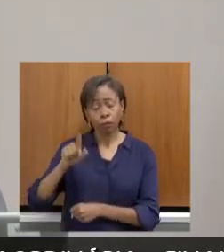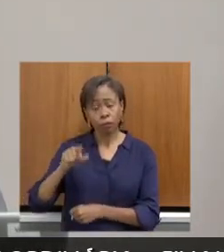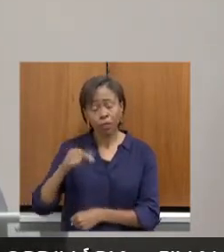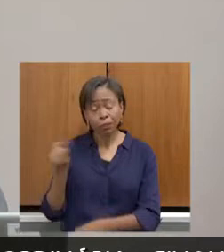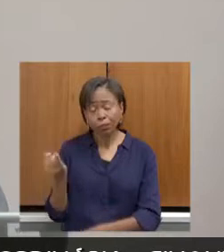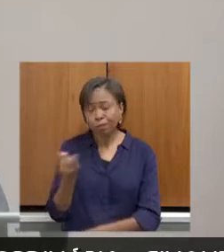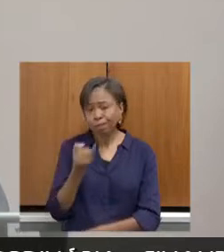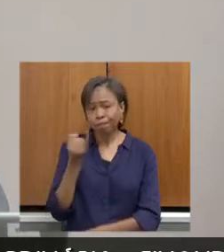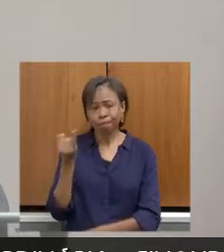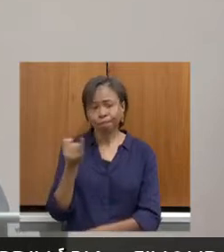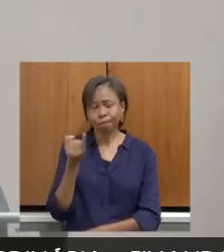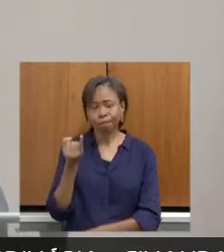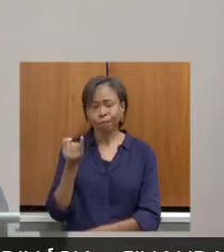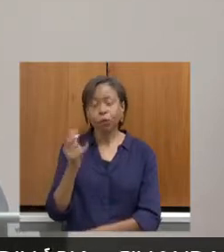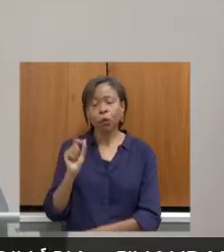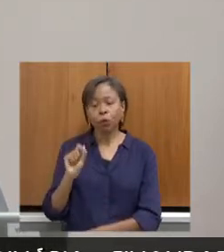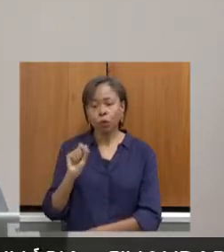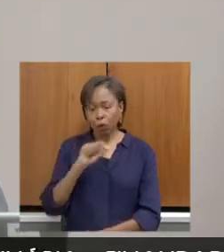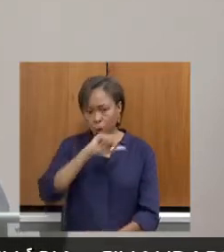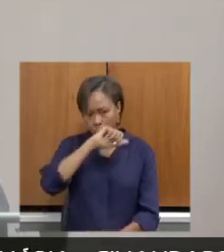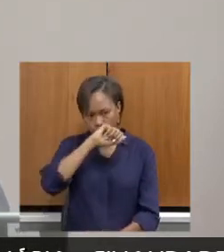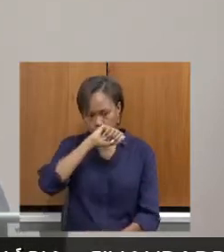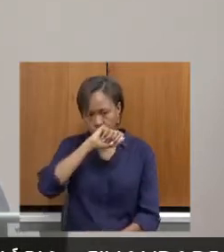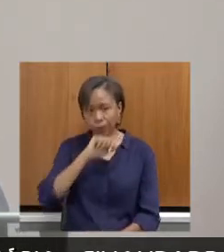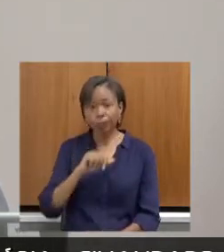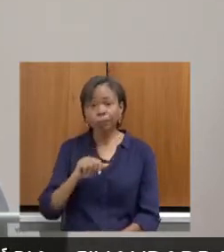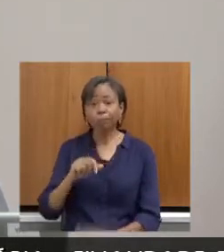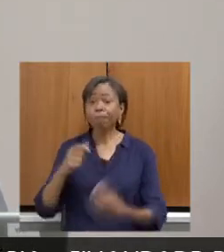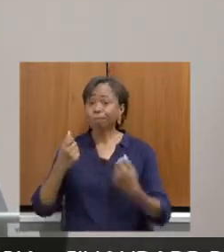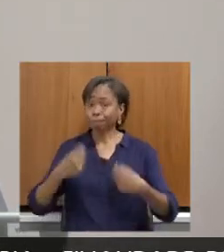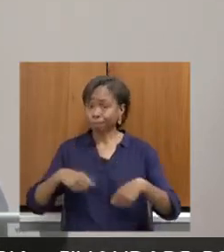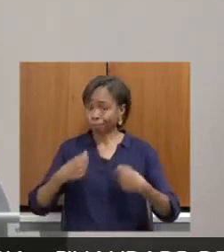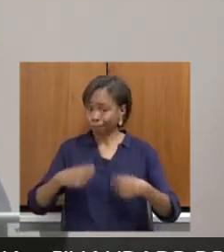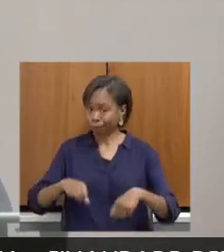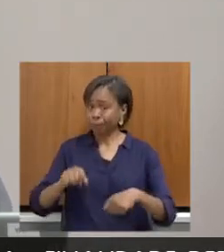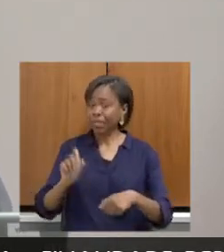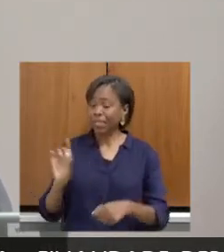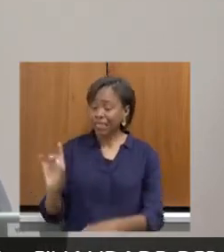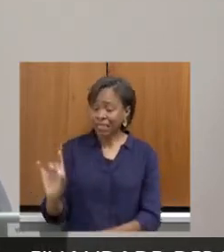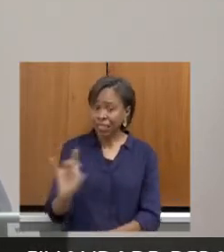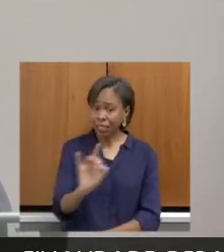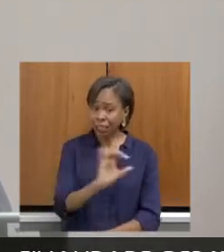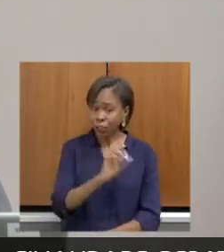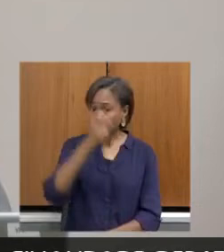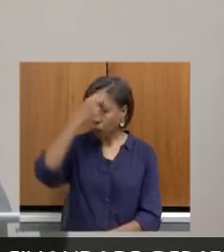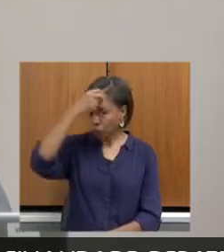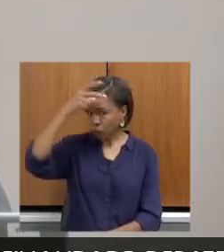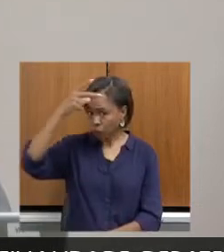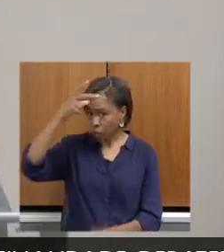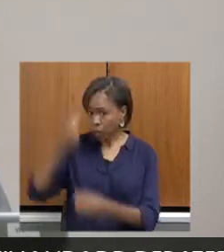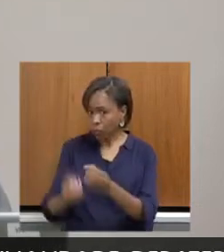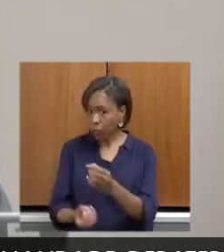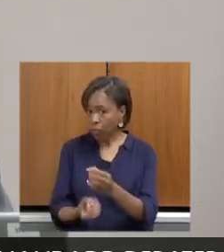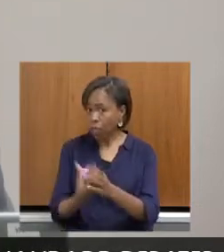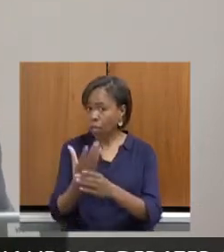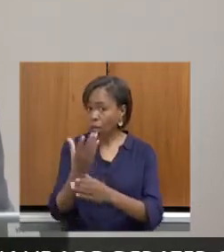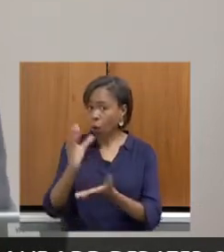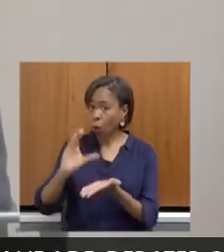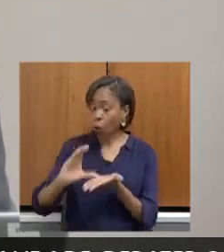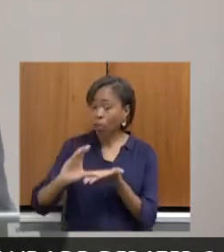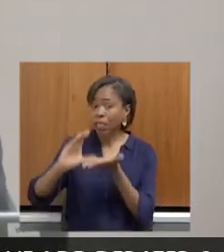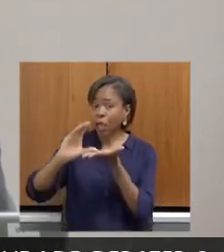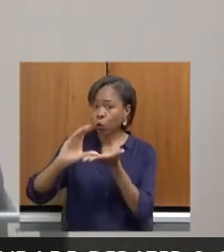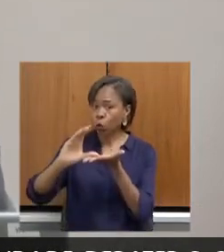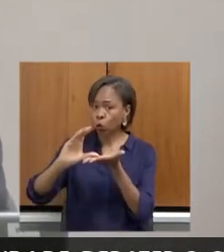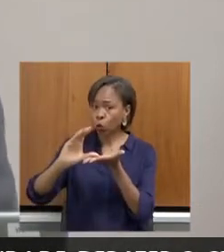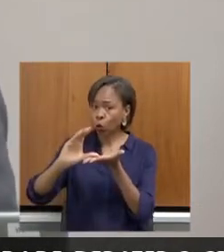aqui. É necessário que os municípios criem o Conselho de Esportes e ele esteja